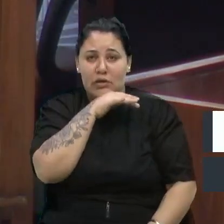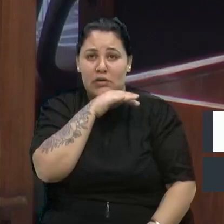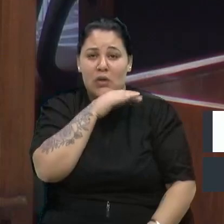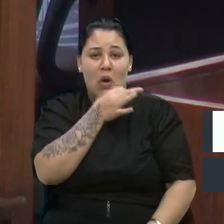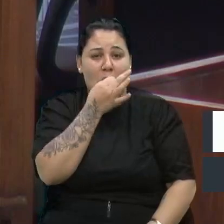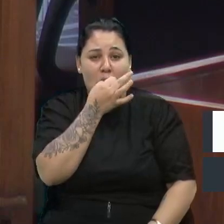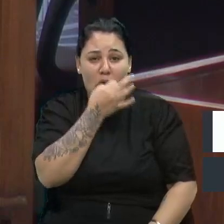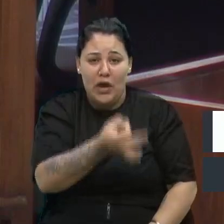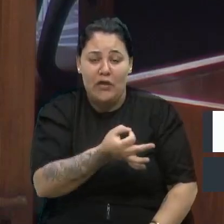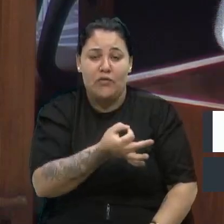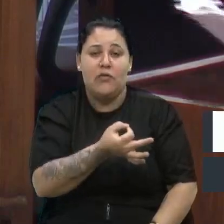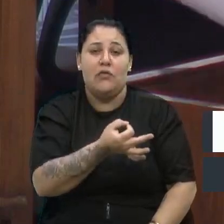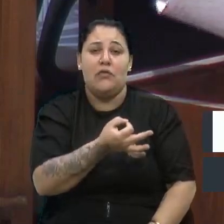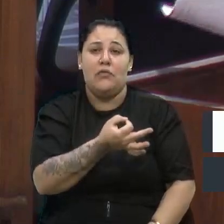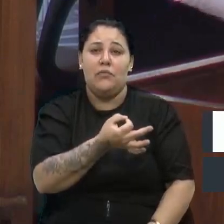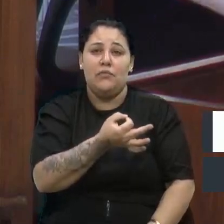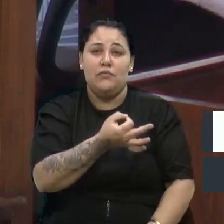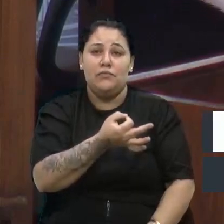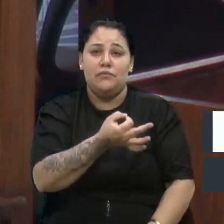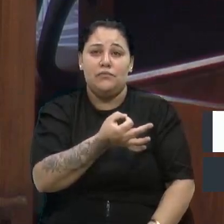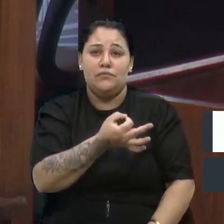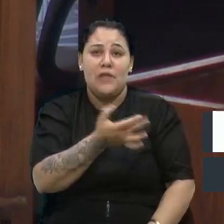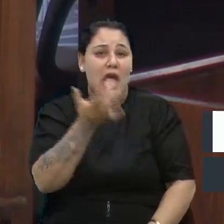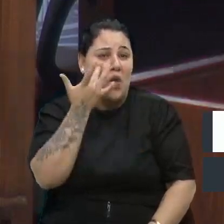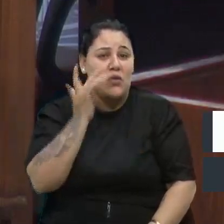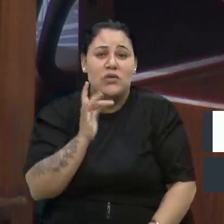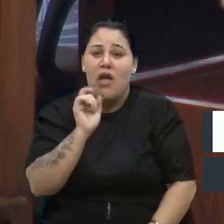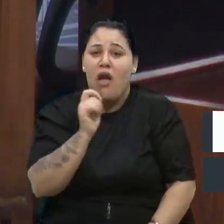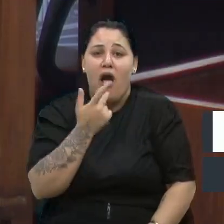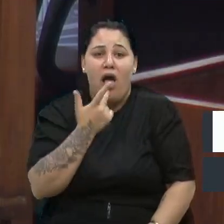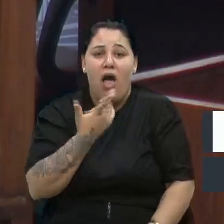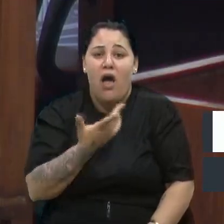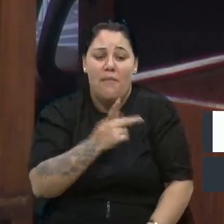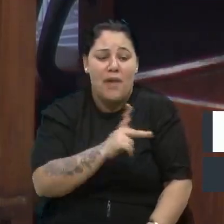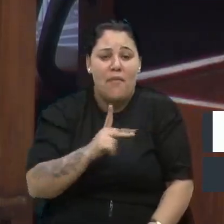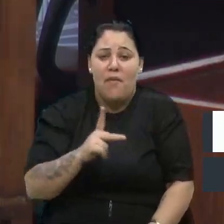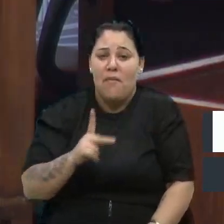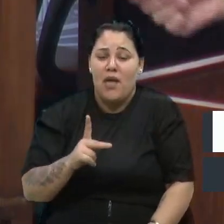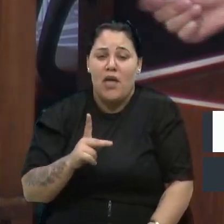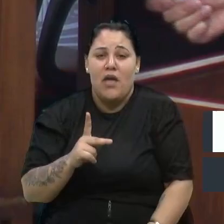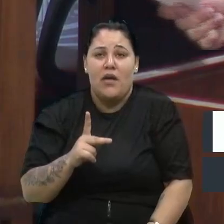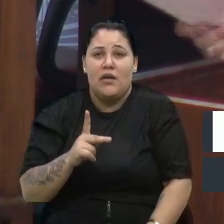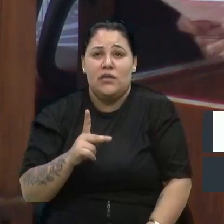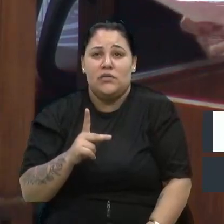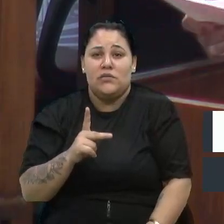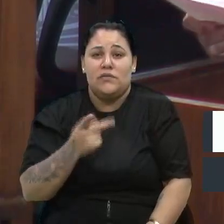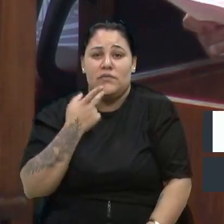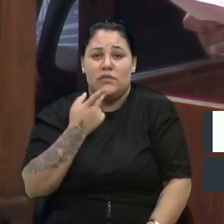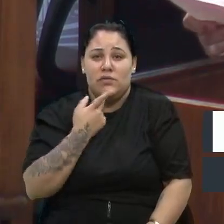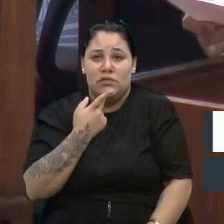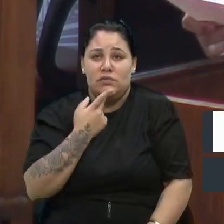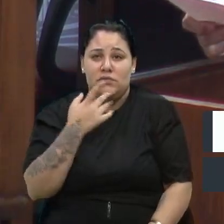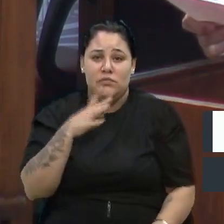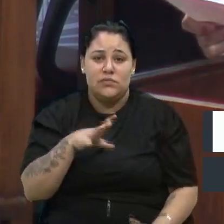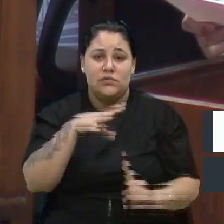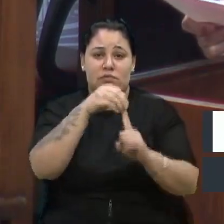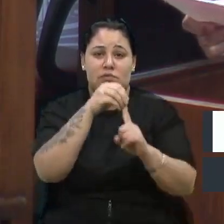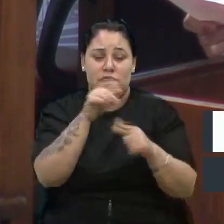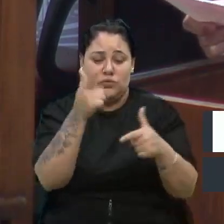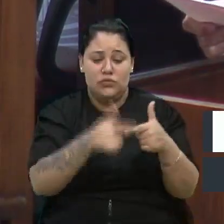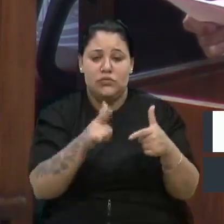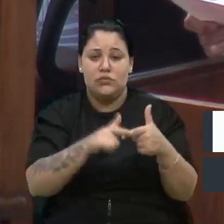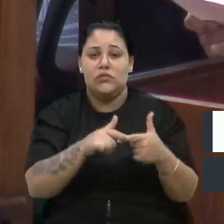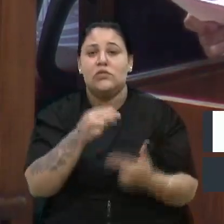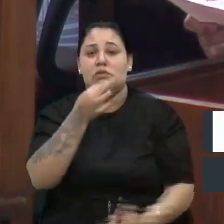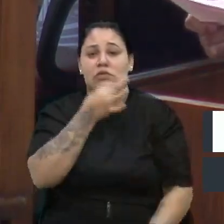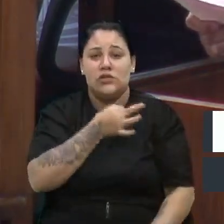queima no outro. Eu não sei, aqui foi dito que a PPP seria o ápice dos problemas de Caxias, mas